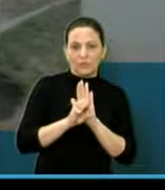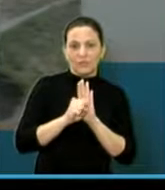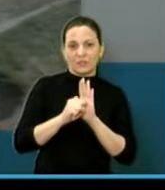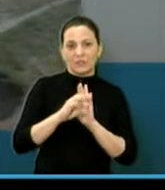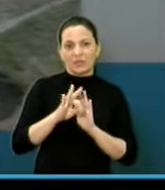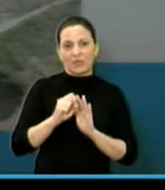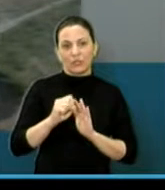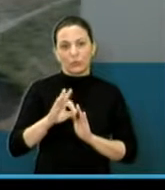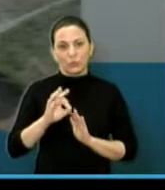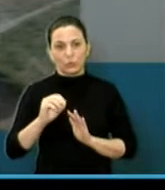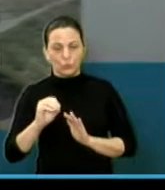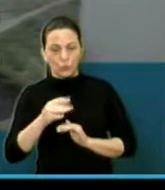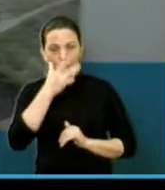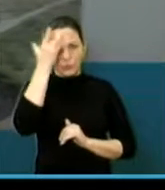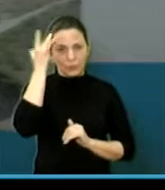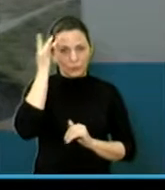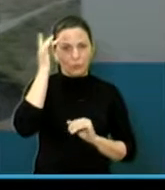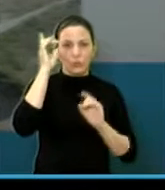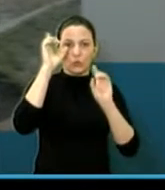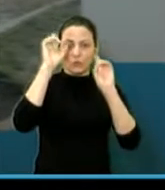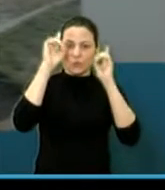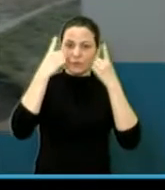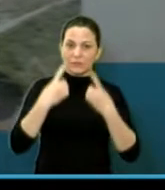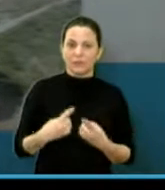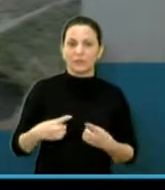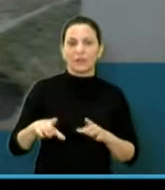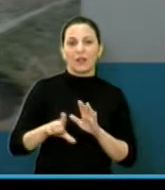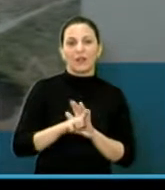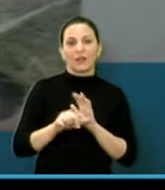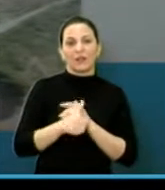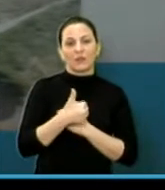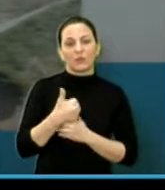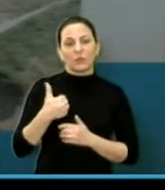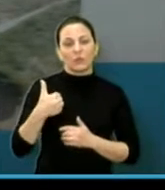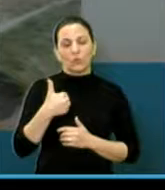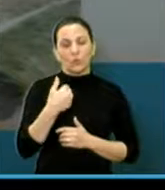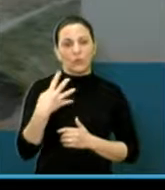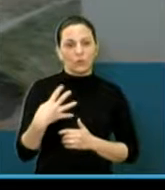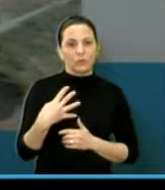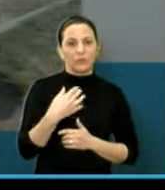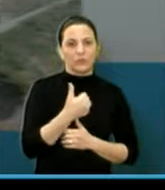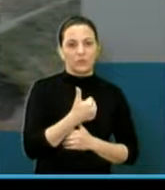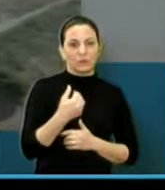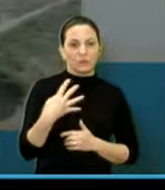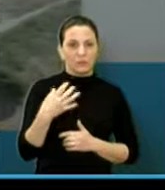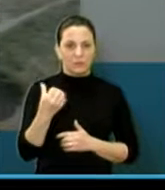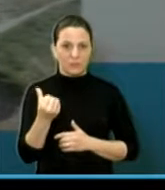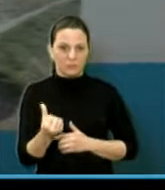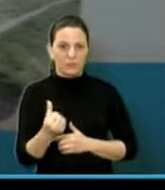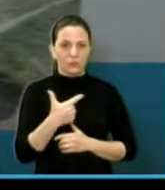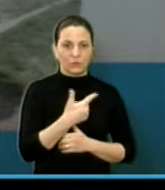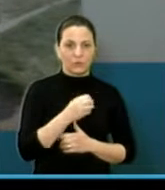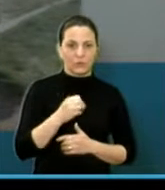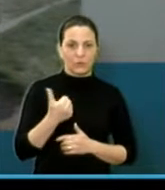essa lei 13.146 de 2015, que entrou em vigor em 2016, então até foi